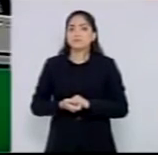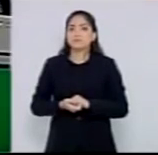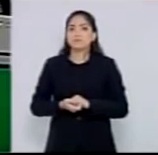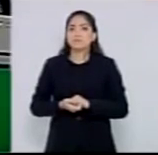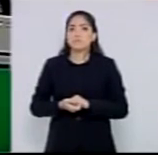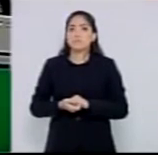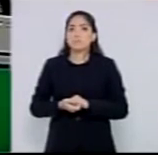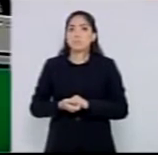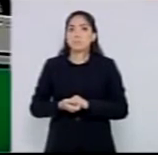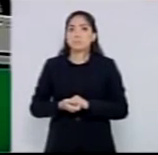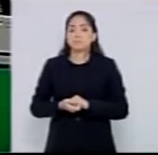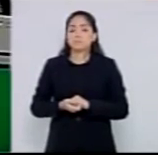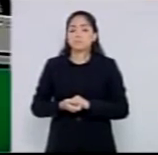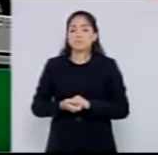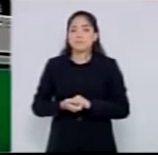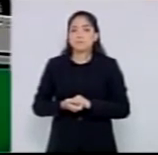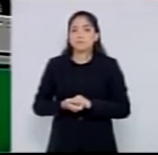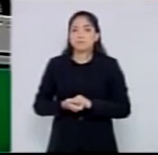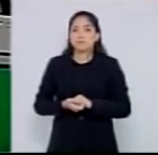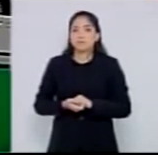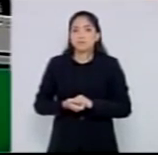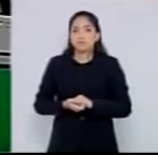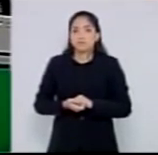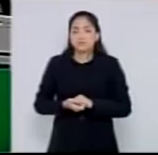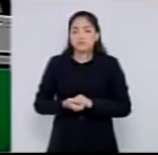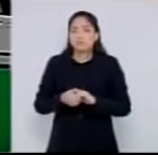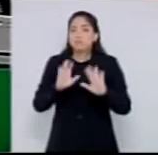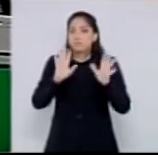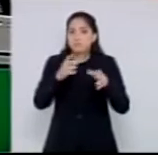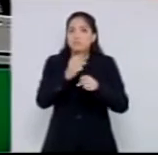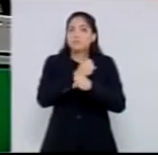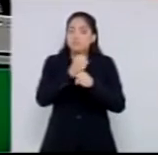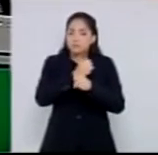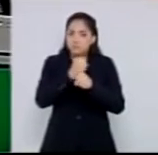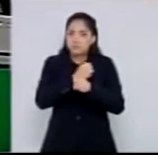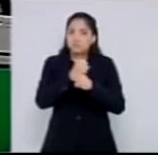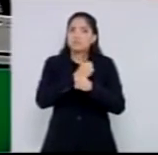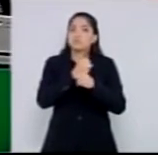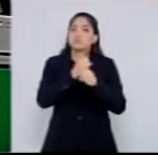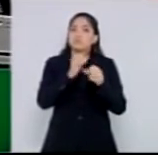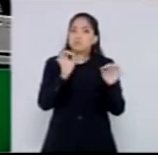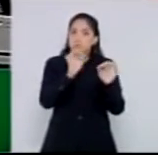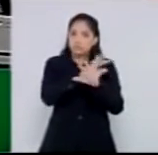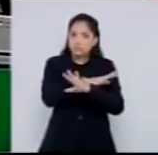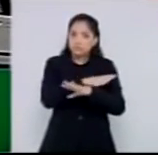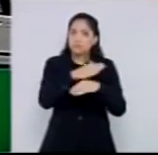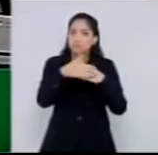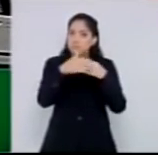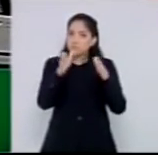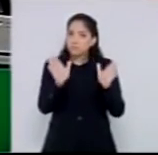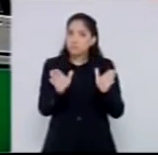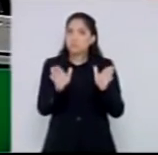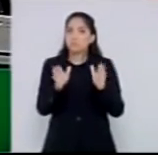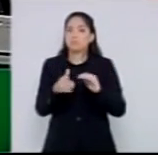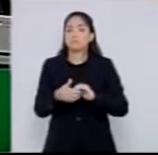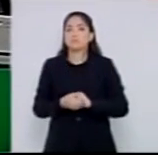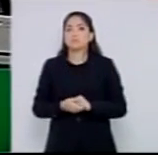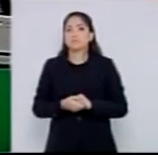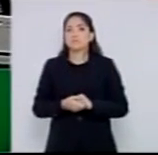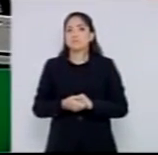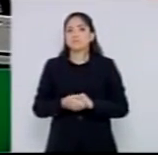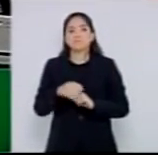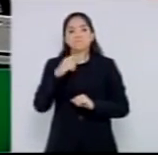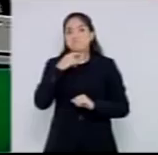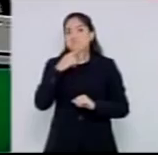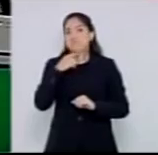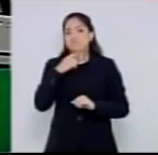as 32 academias, em grande parte, já foram construídas, inauguradas, eu não tive, nem condição, de botar o meu braço, na foto, porque